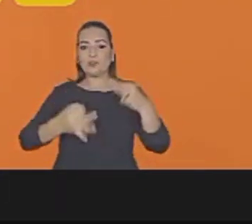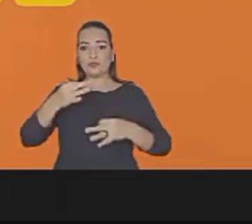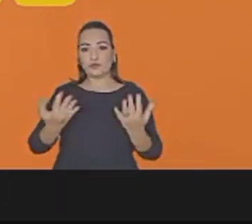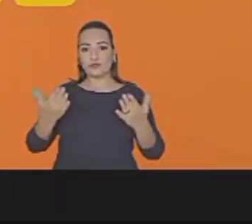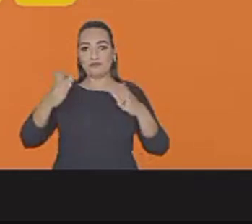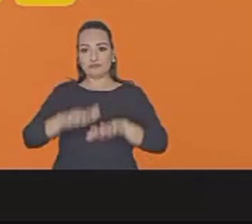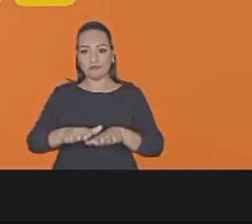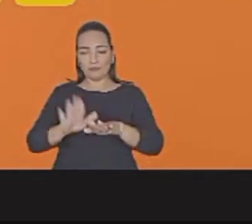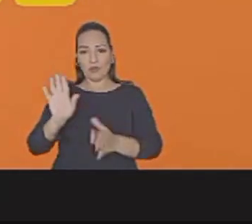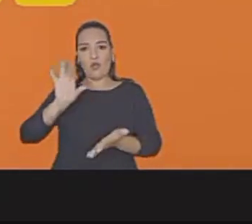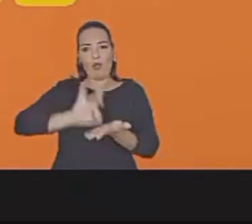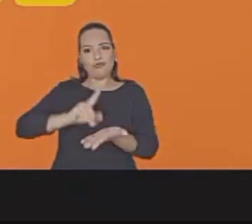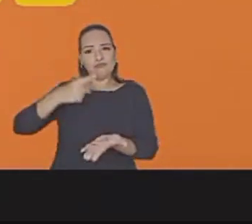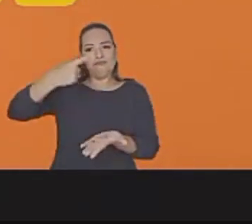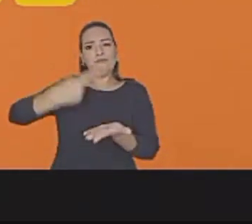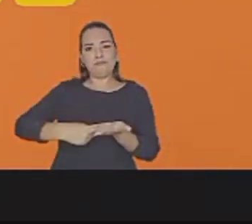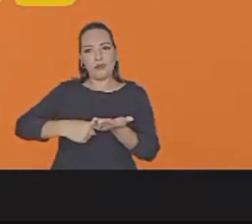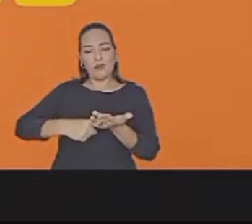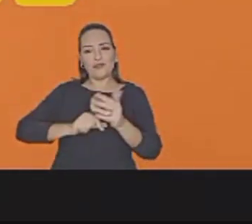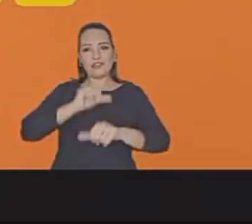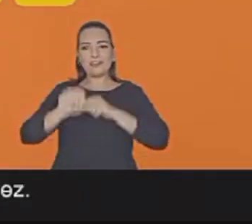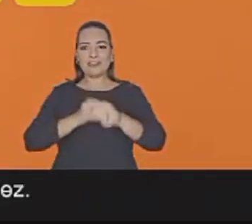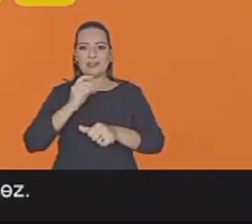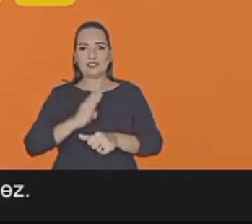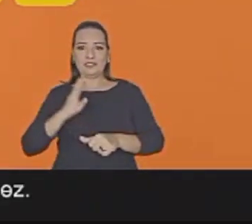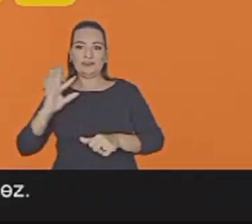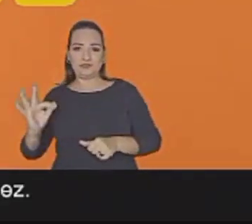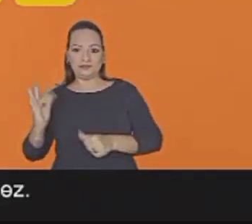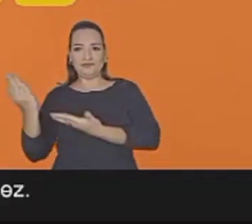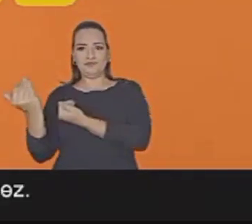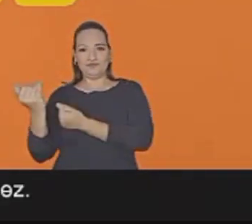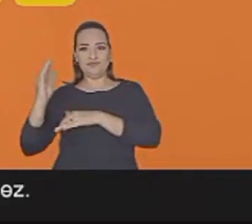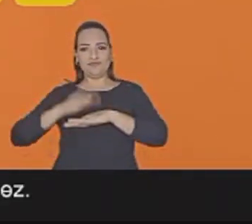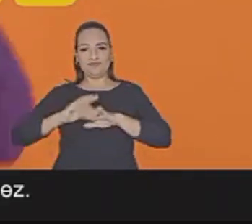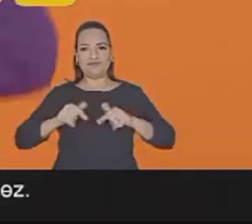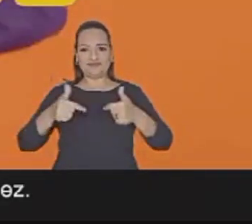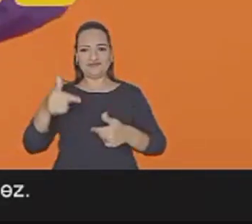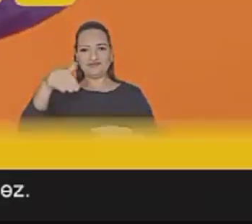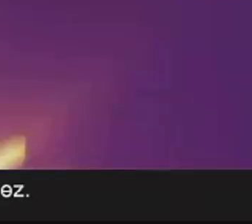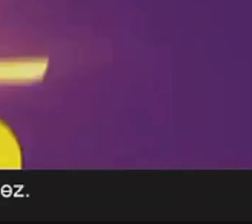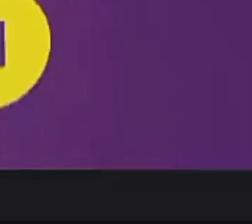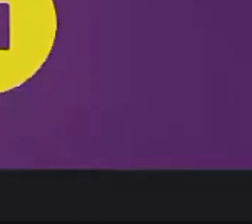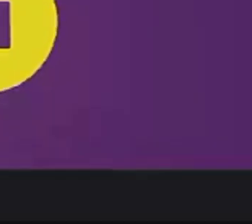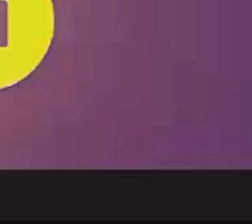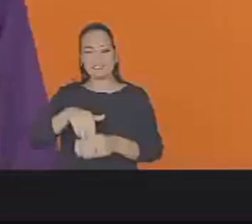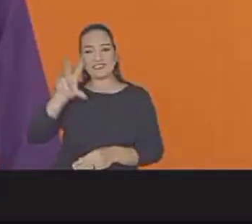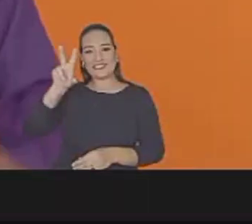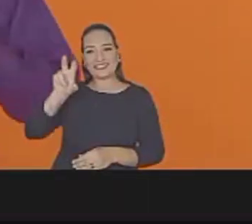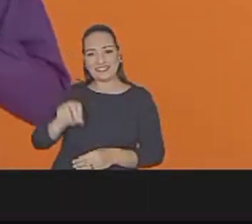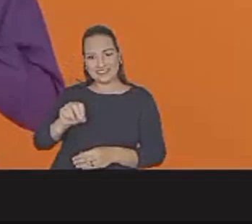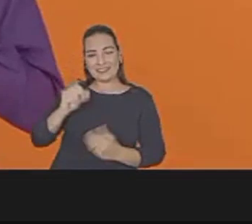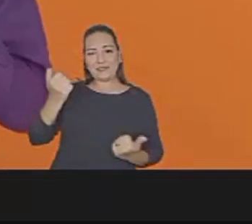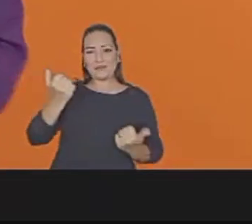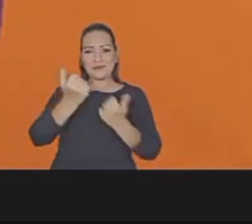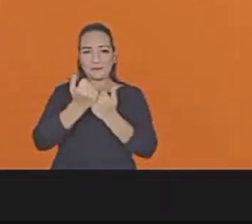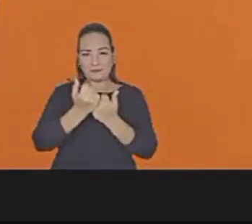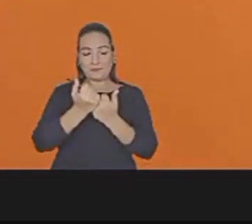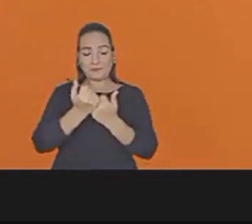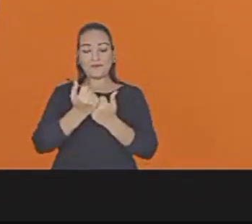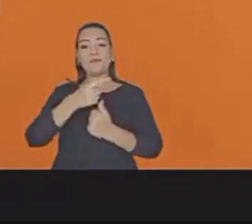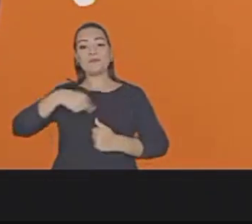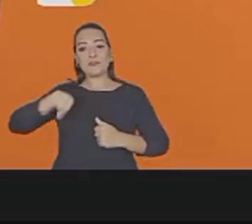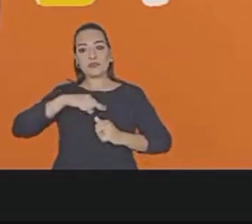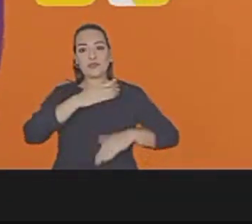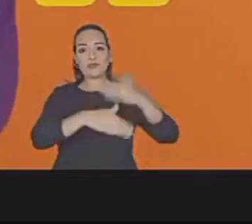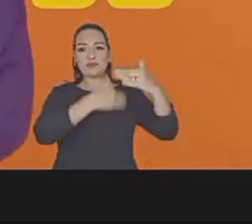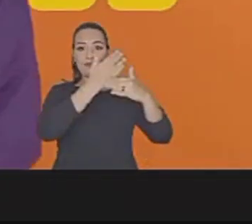Com honestidade e compromisso, vamos transformar Belforrojo numa cidade onde o jovem tem voz e vez. Voz de 50, Vinícius Crânio e Ulisses Gal.